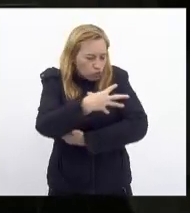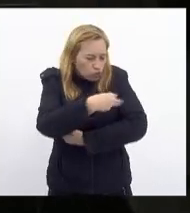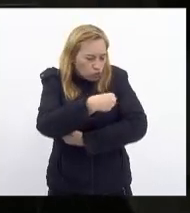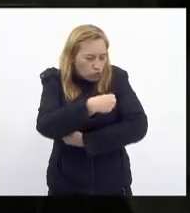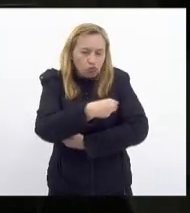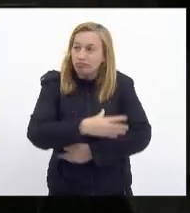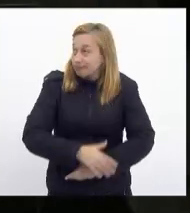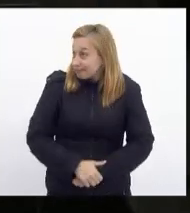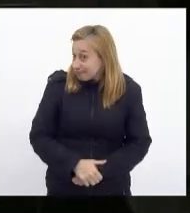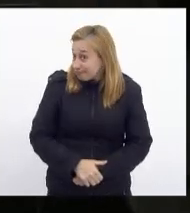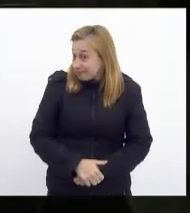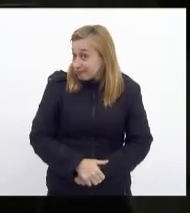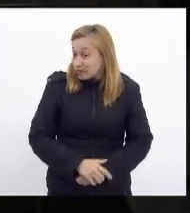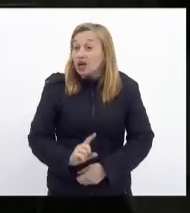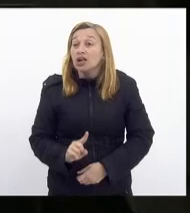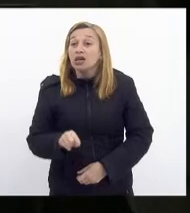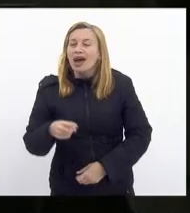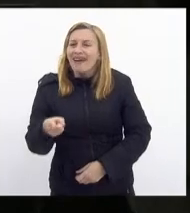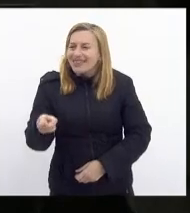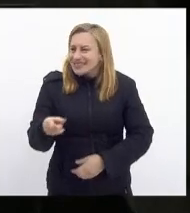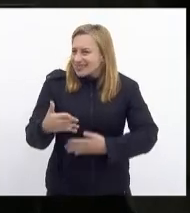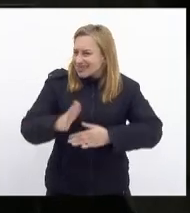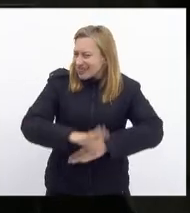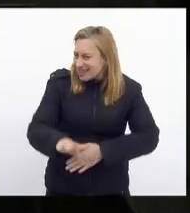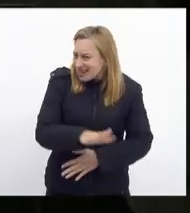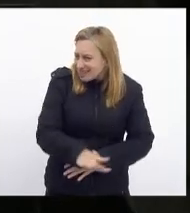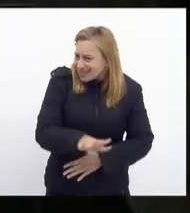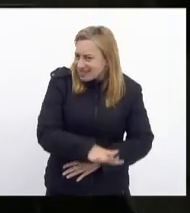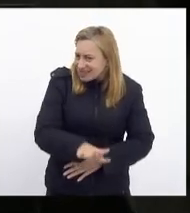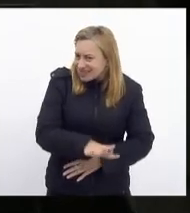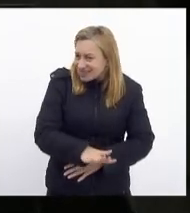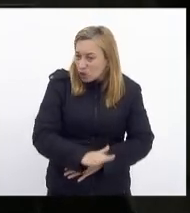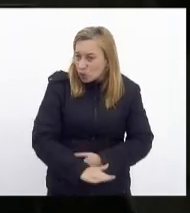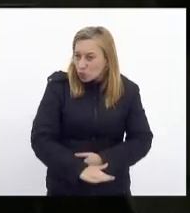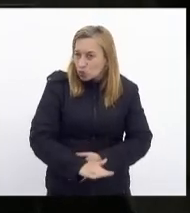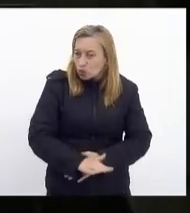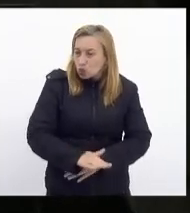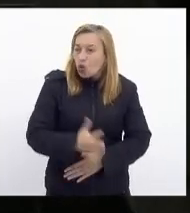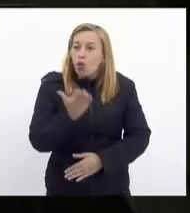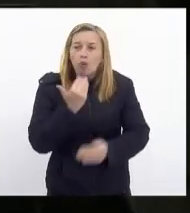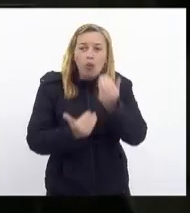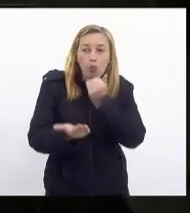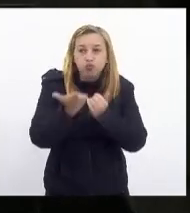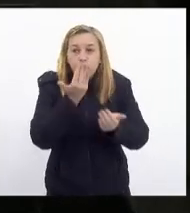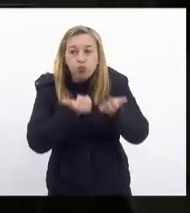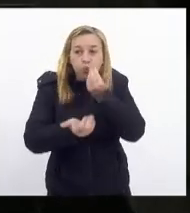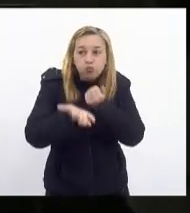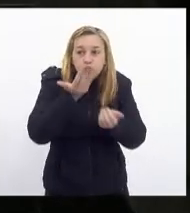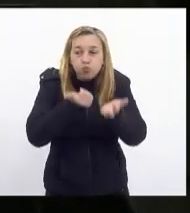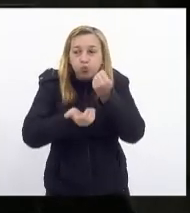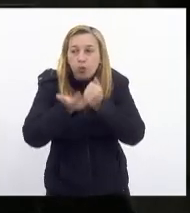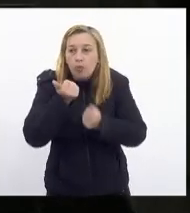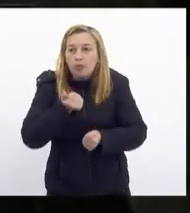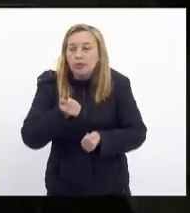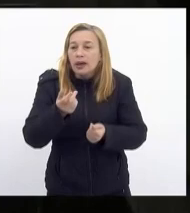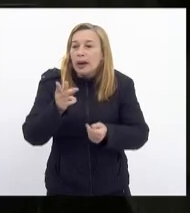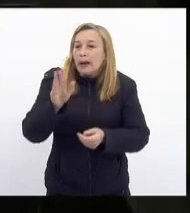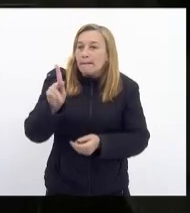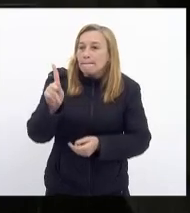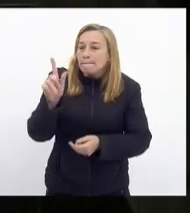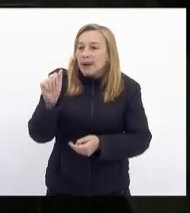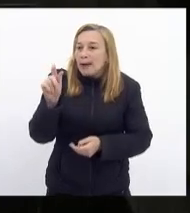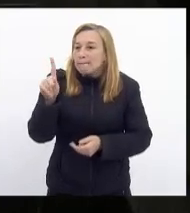em seguida essa criança começa a comer as papinhas de vidro